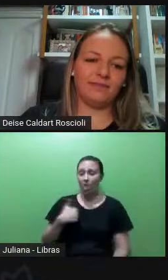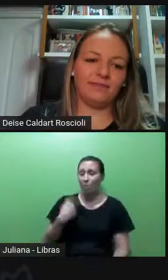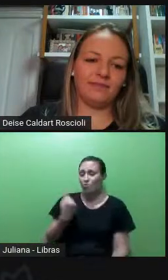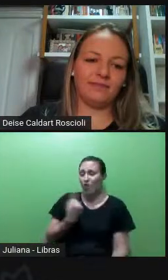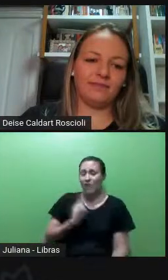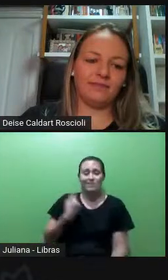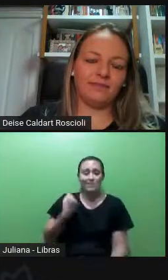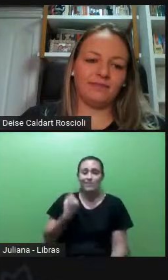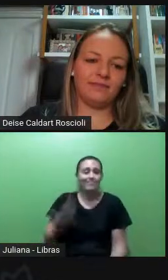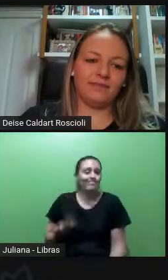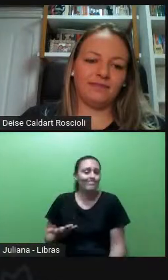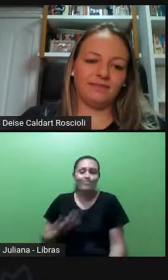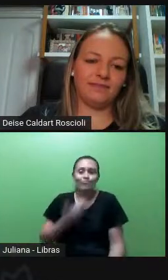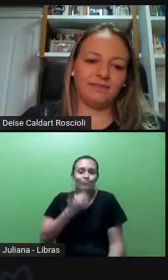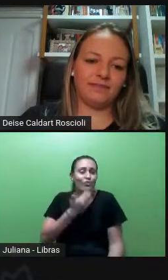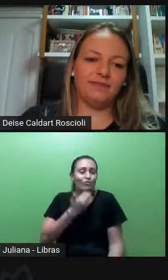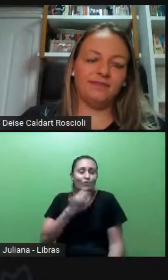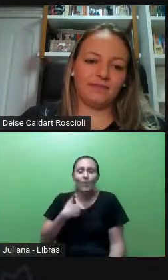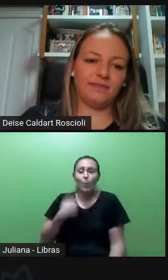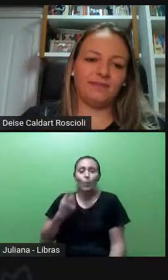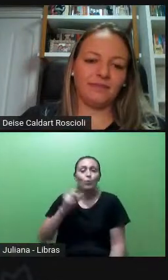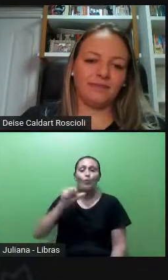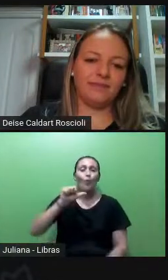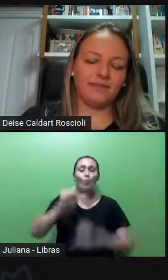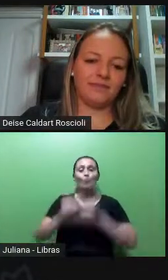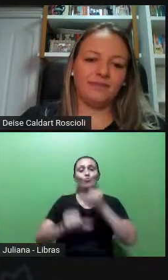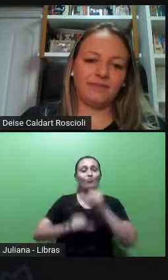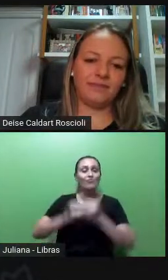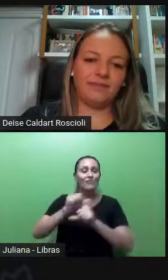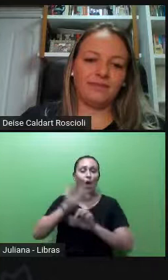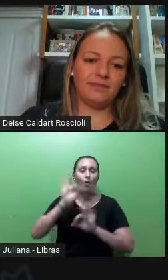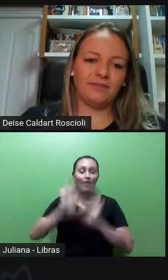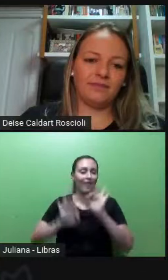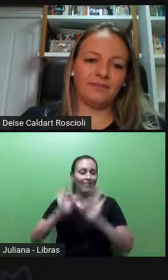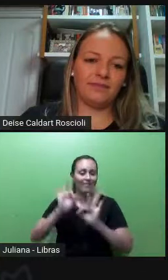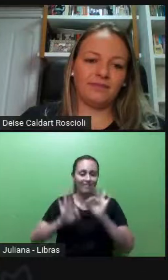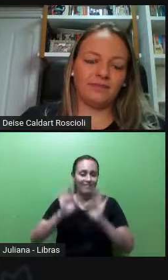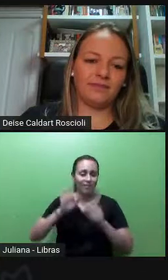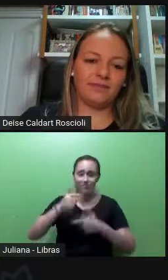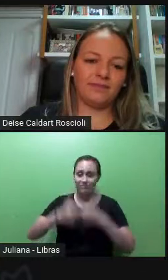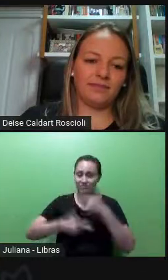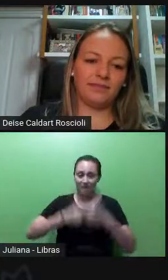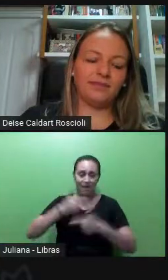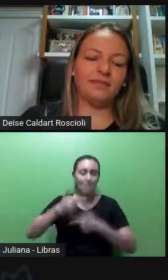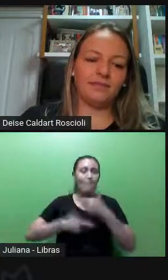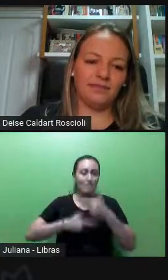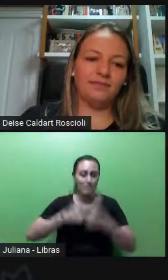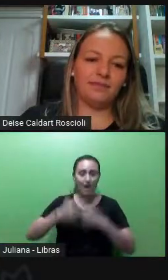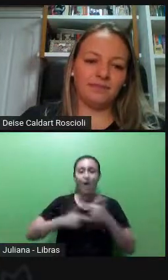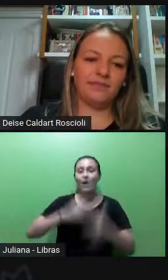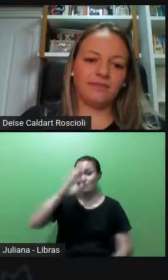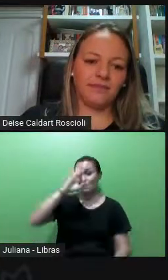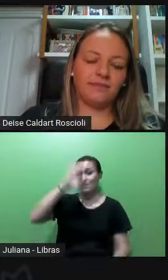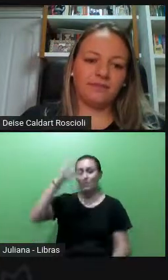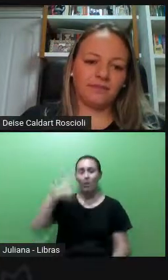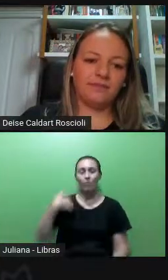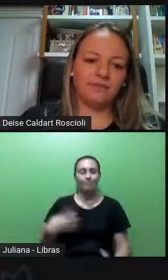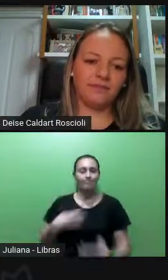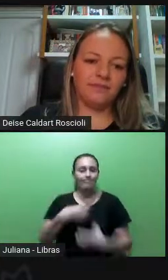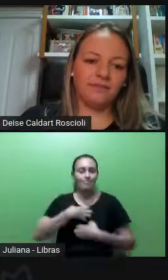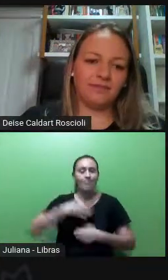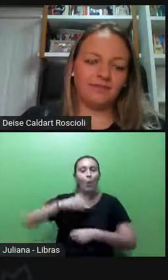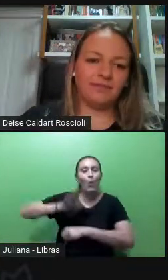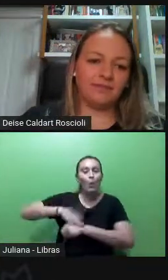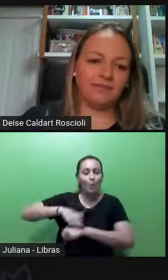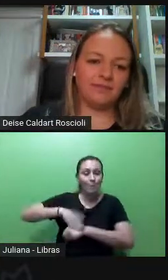vou causar uma mudança dentro da organização que eu trabalho, por mais que eu queira. Principalmente no caso da iniciativa privada, que a pessoa pode ser demitida porque a